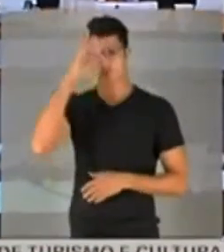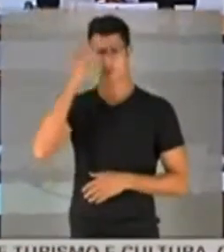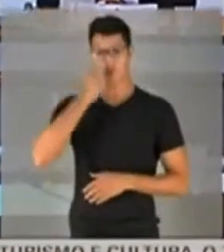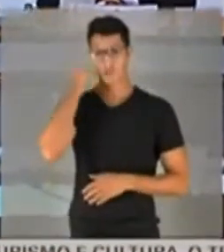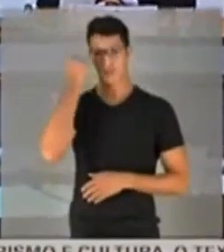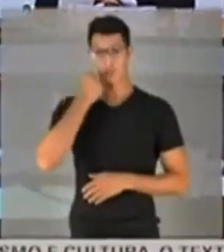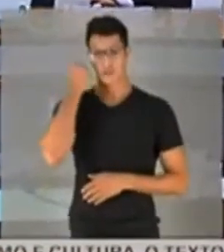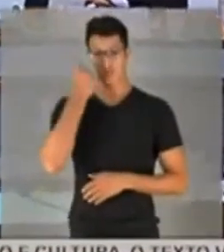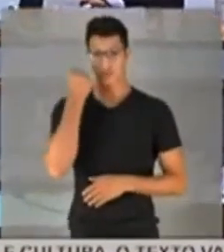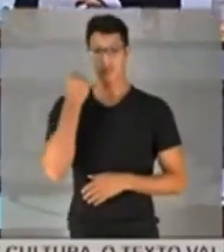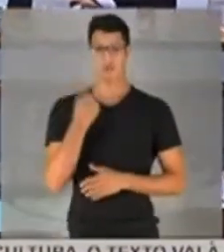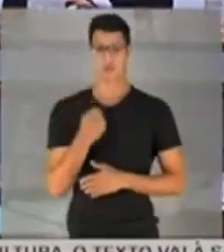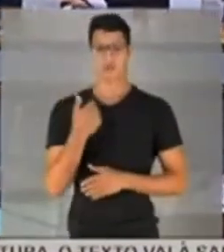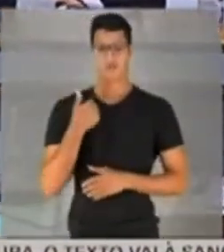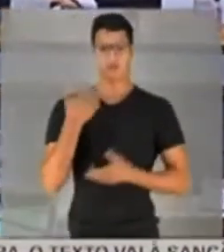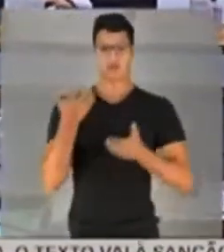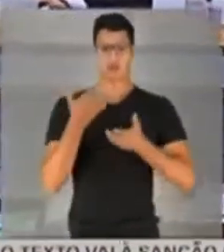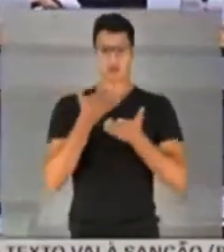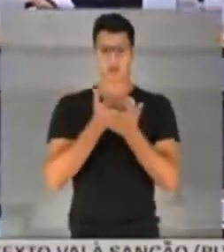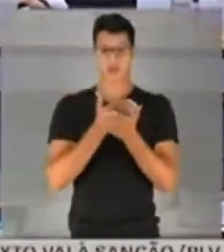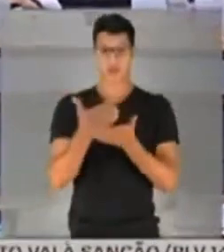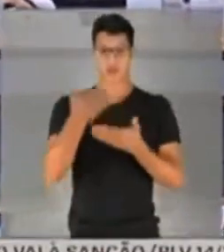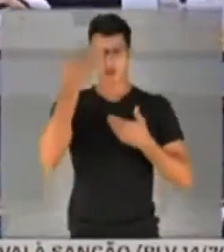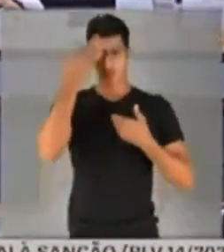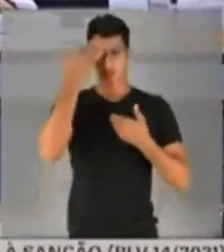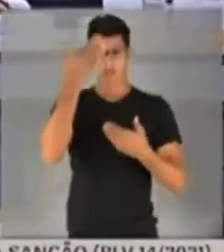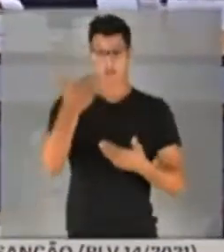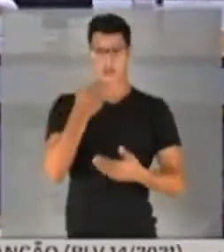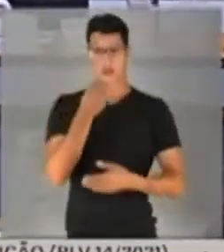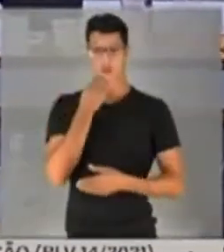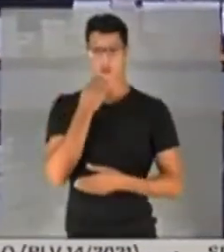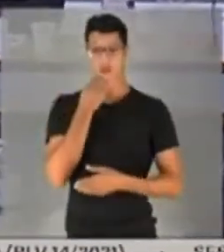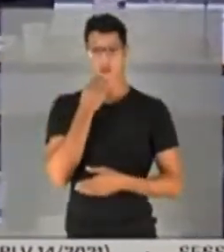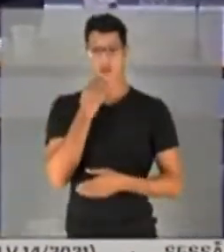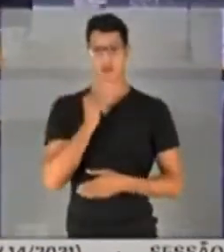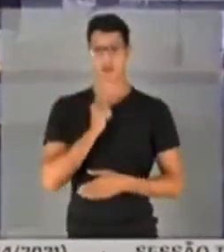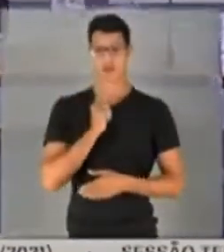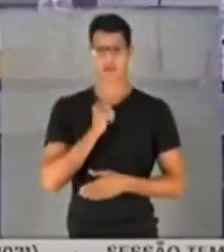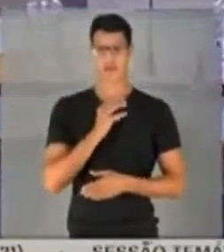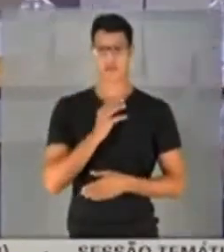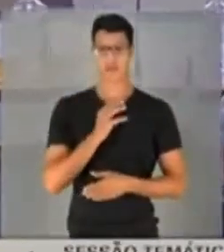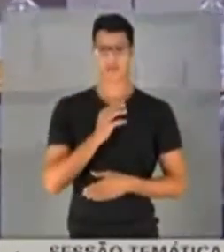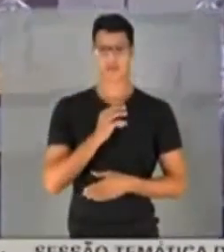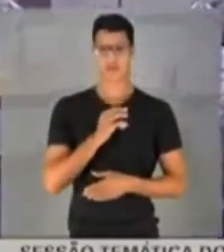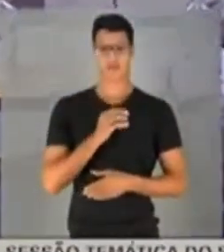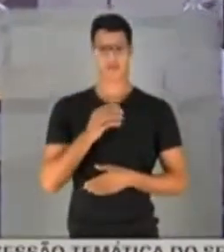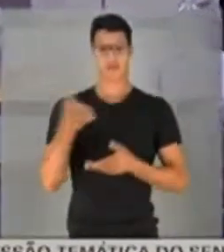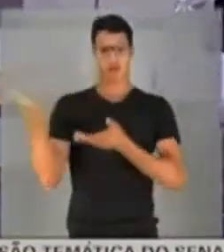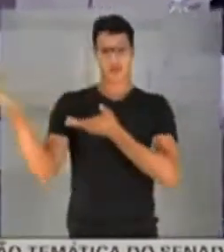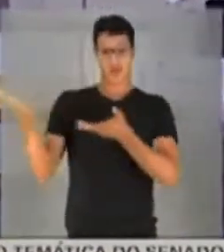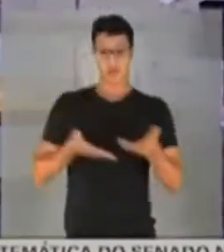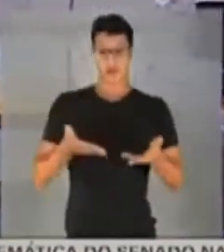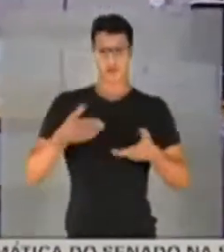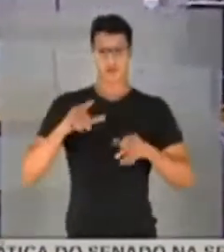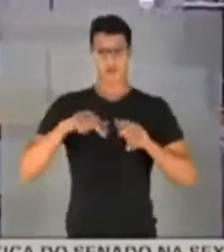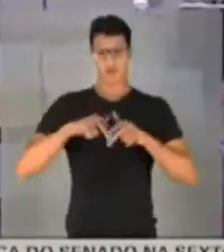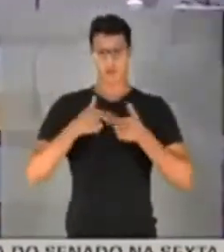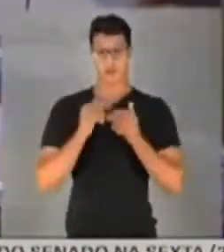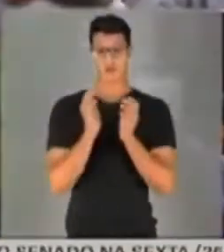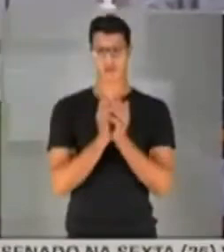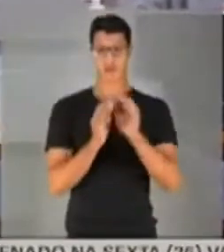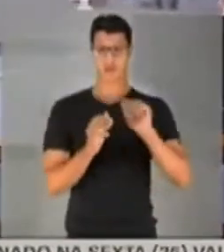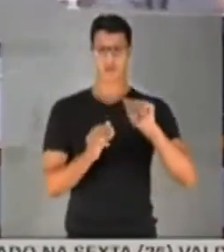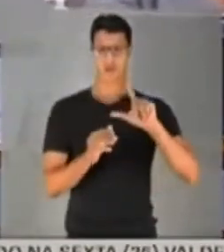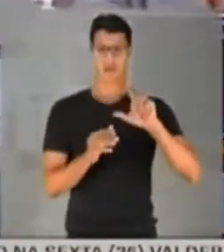senhores senadores. Eu queria inicialmente agradecer a oportunidade da convocação recebida pelo Grupo